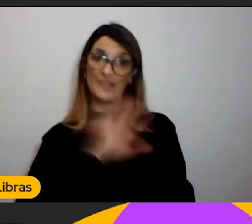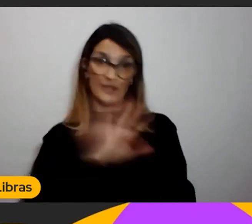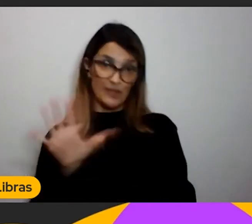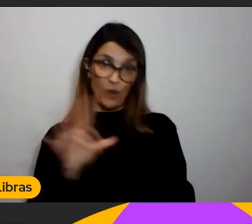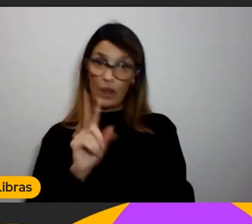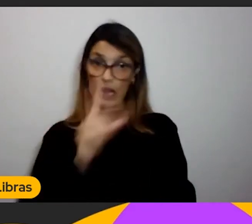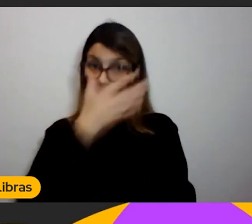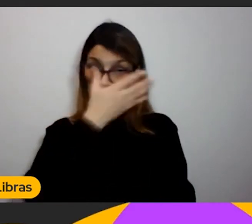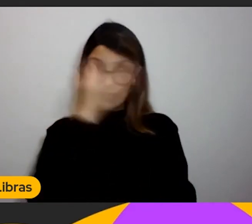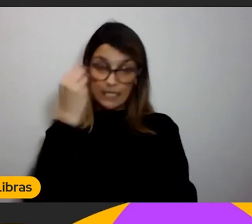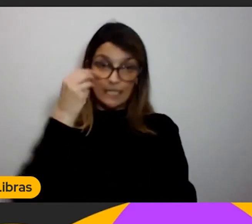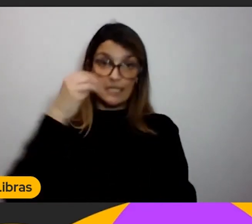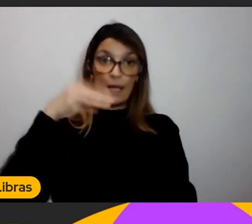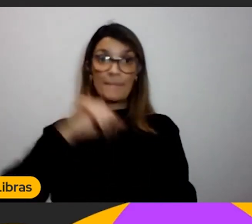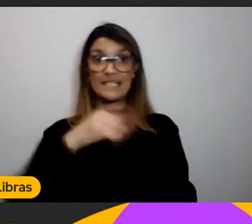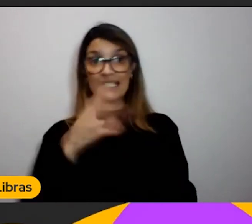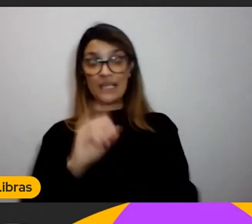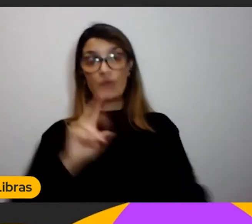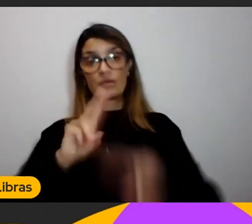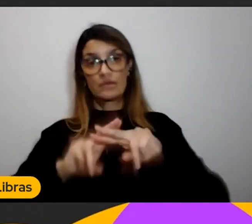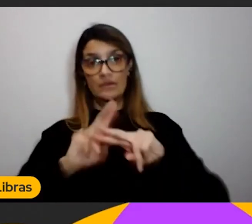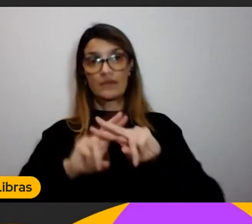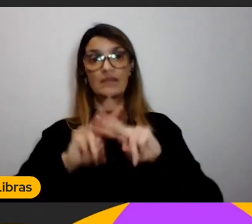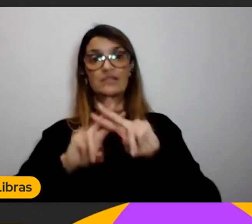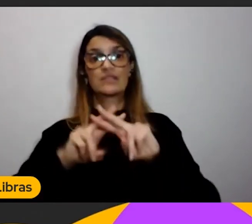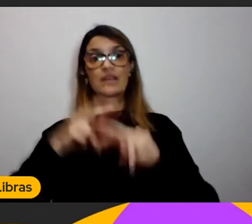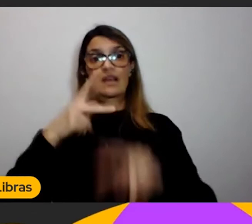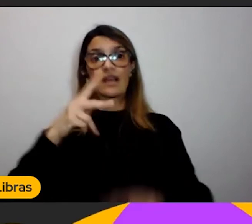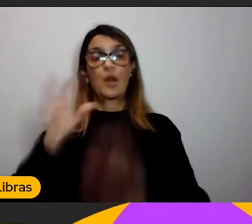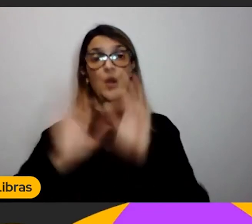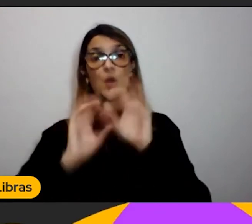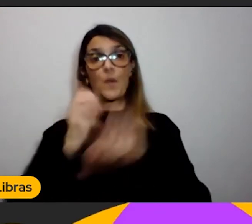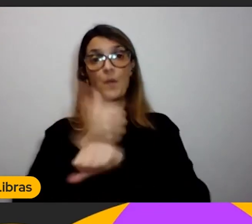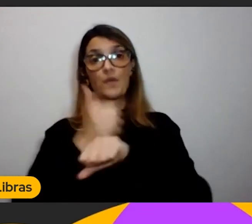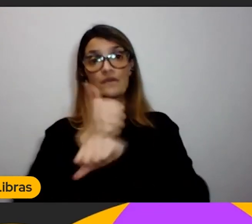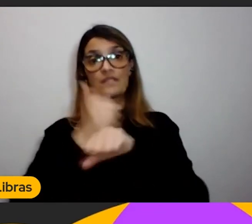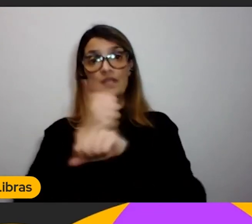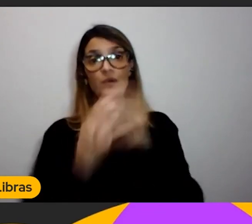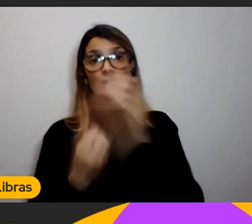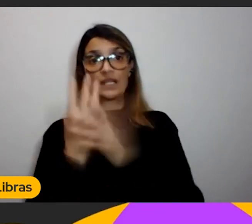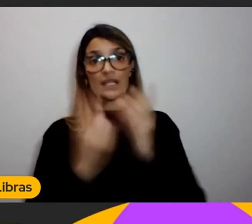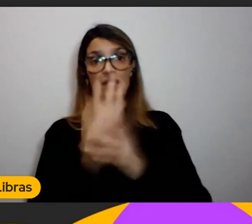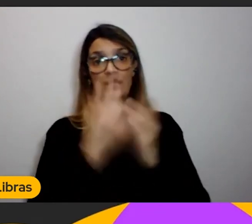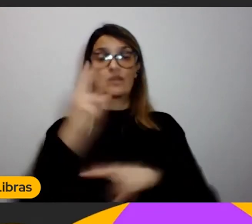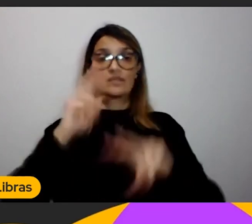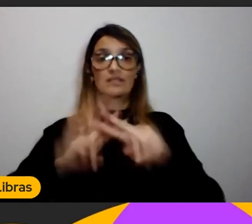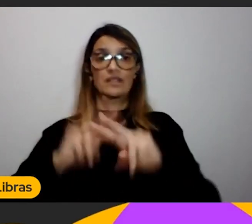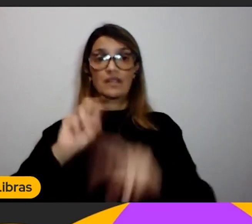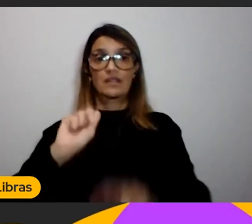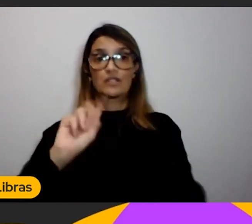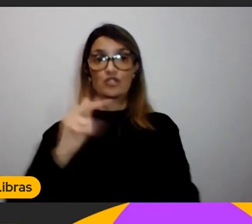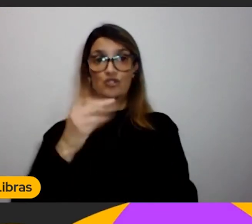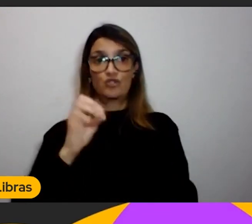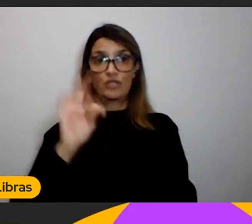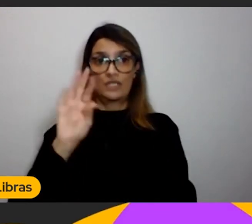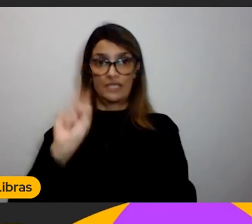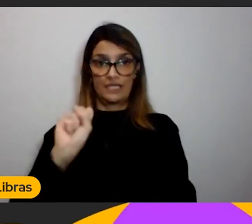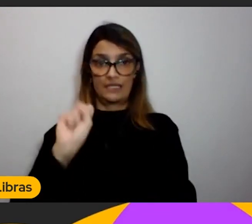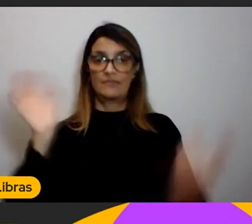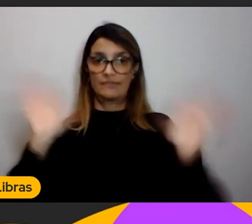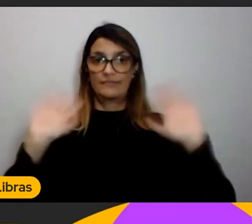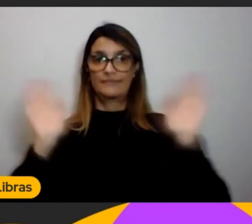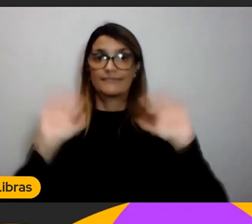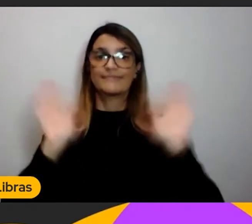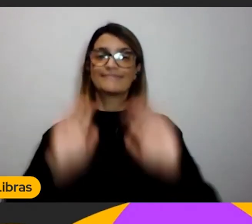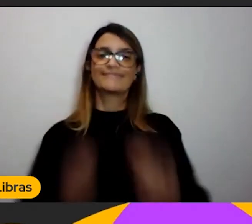Não se esqueçam. Missão 5, hashtag Missão 5, hashtag Profissão Criador e hashtag Shorts. Até já já com